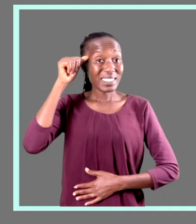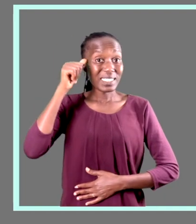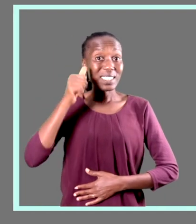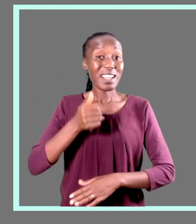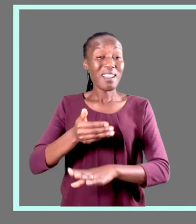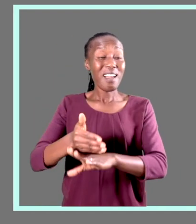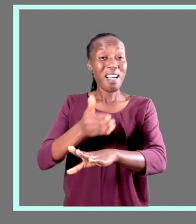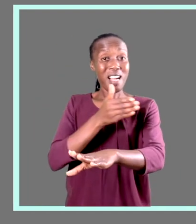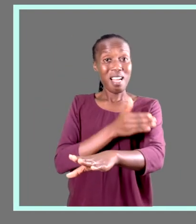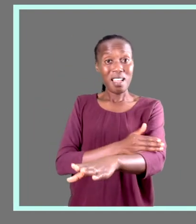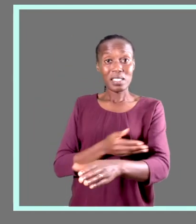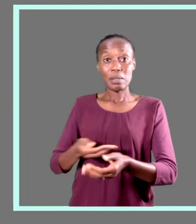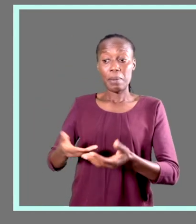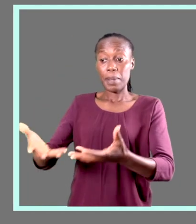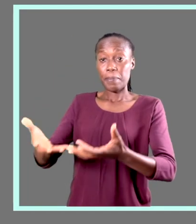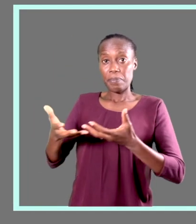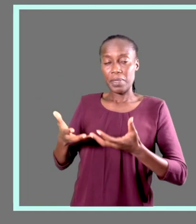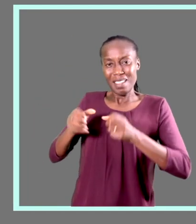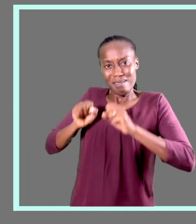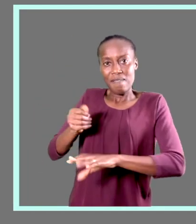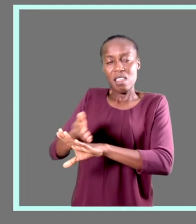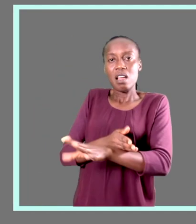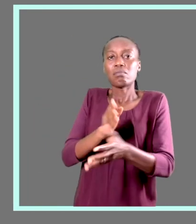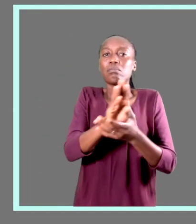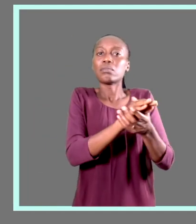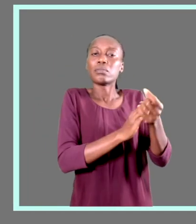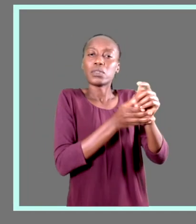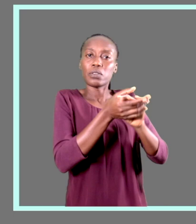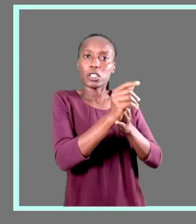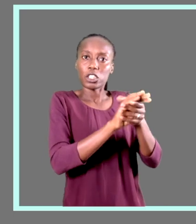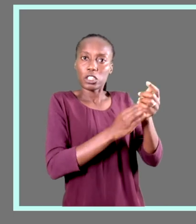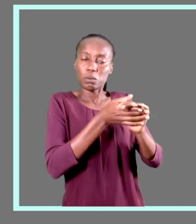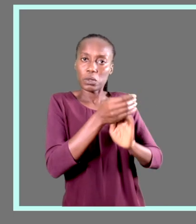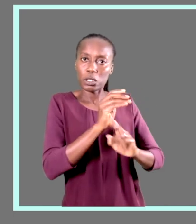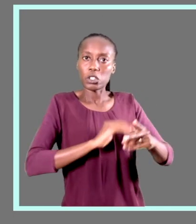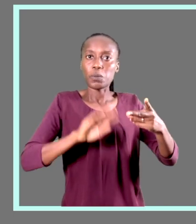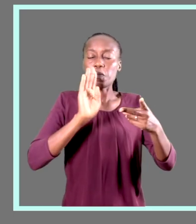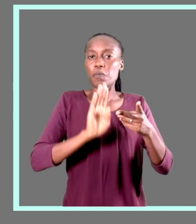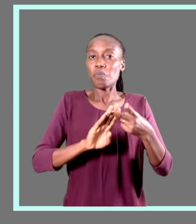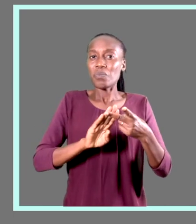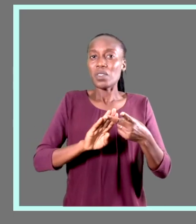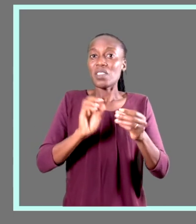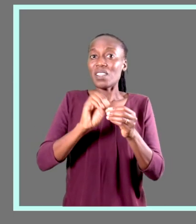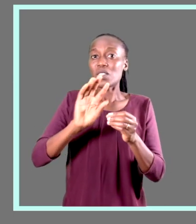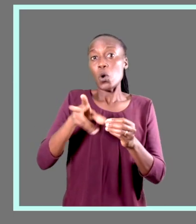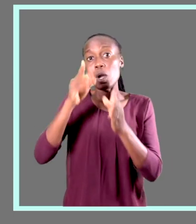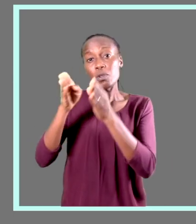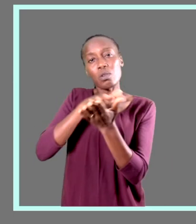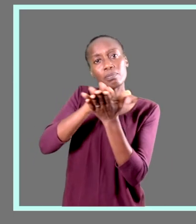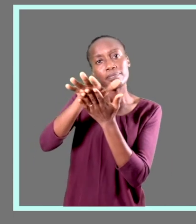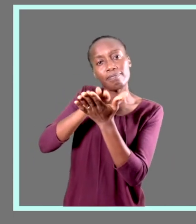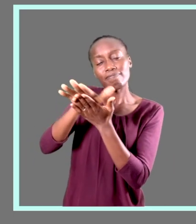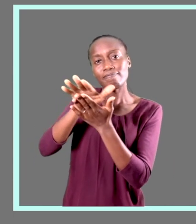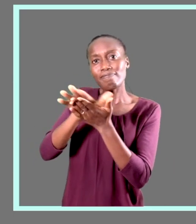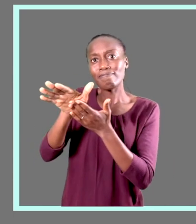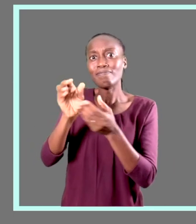difícil. Antes de pegar a criança, temos que lavar as mãos e sensibilizar